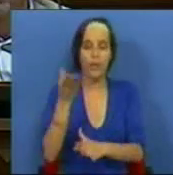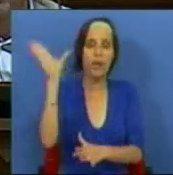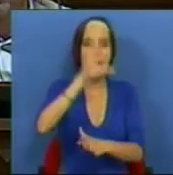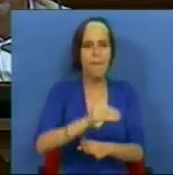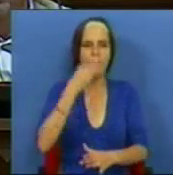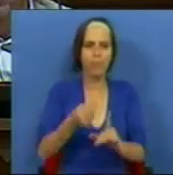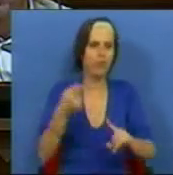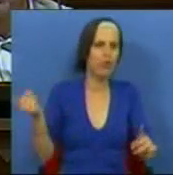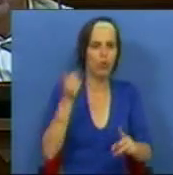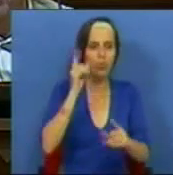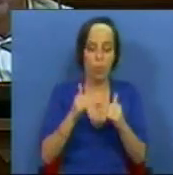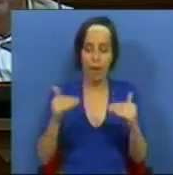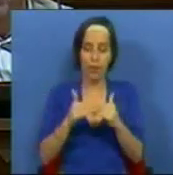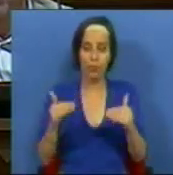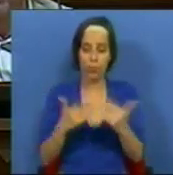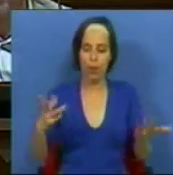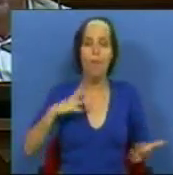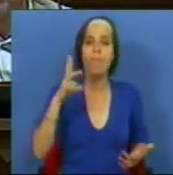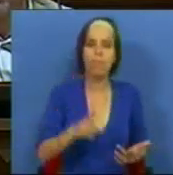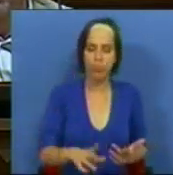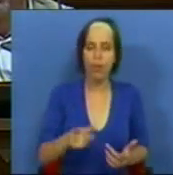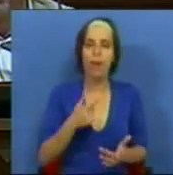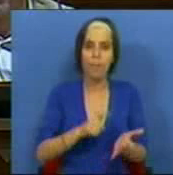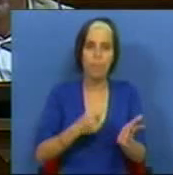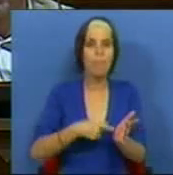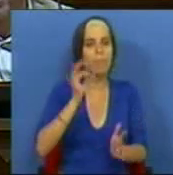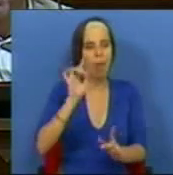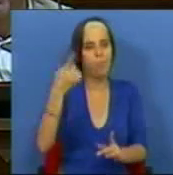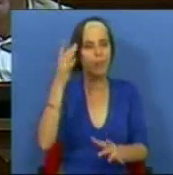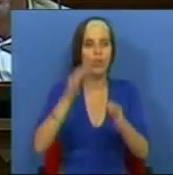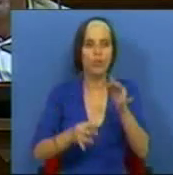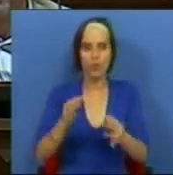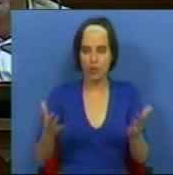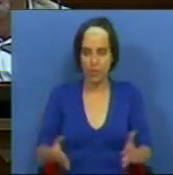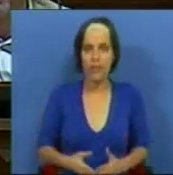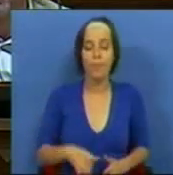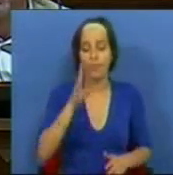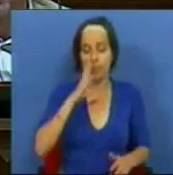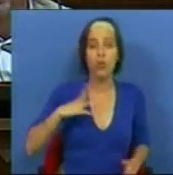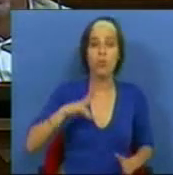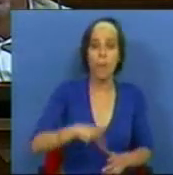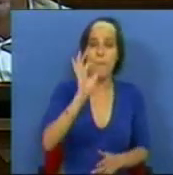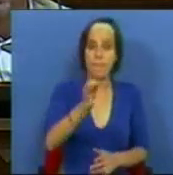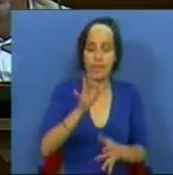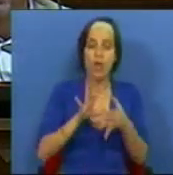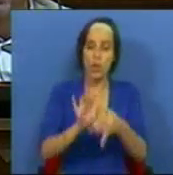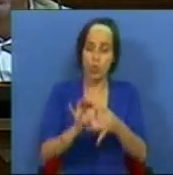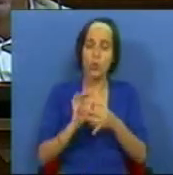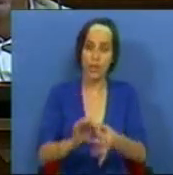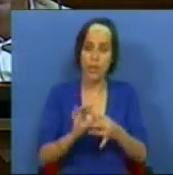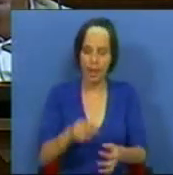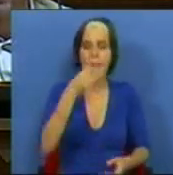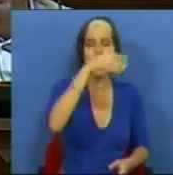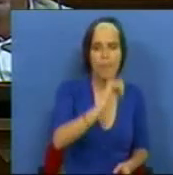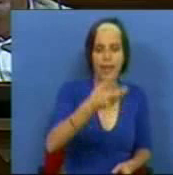injustiça numa altura em que o Portugal tanto precisava de justiça. Quando os portugueses precisavam de solidariedade,